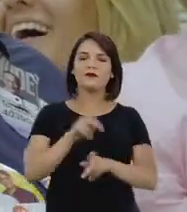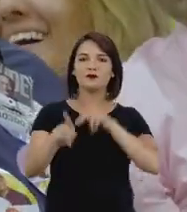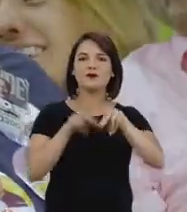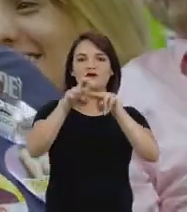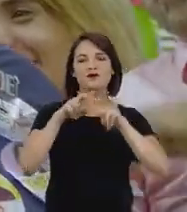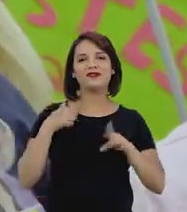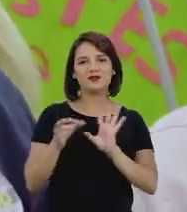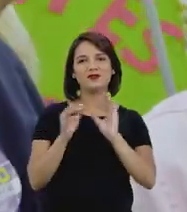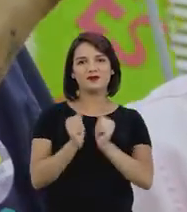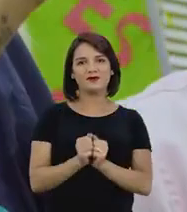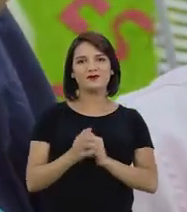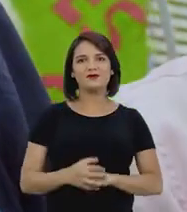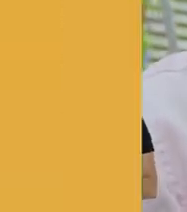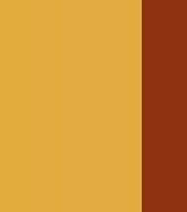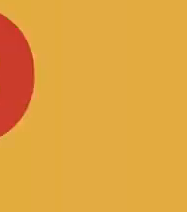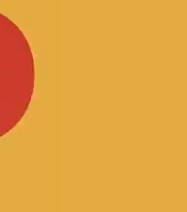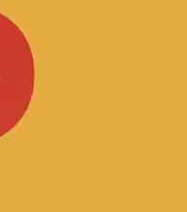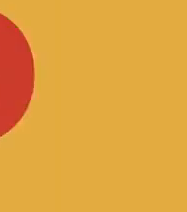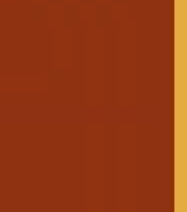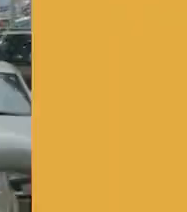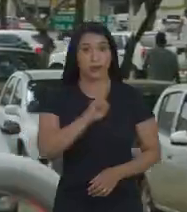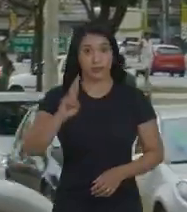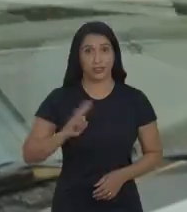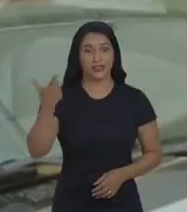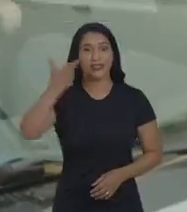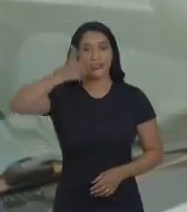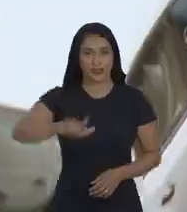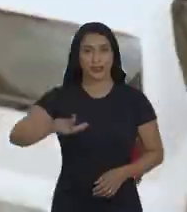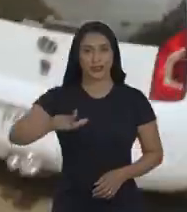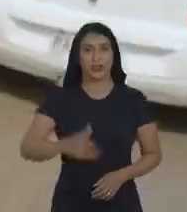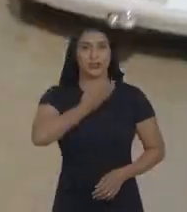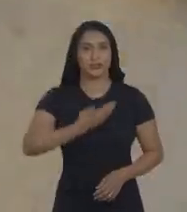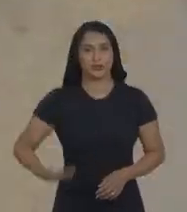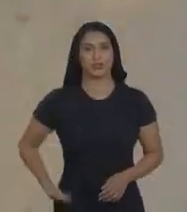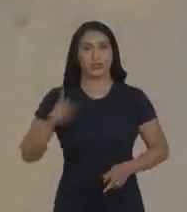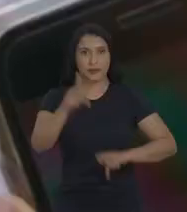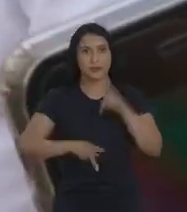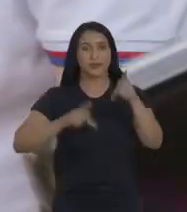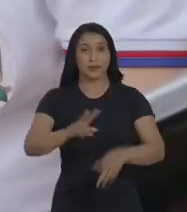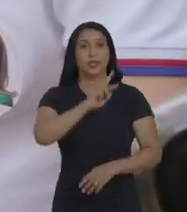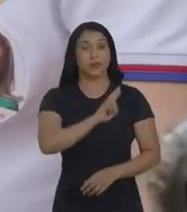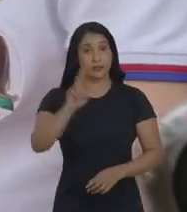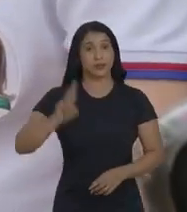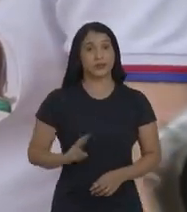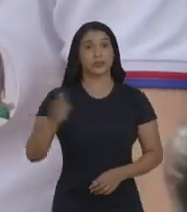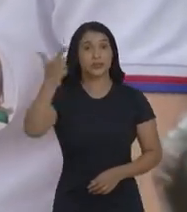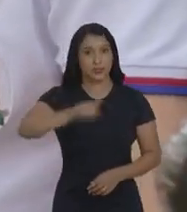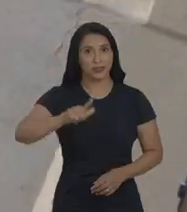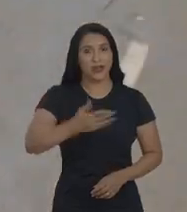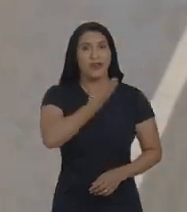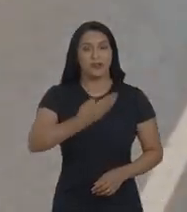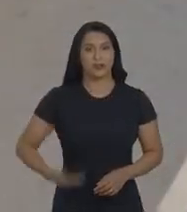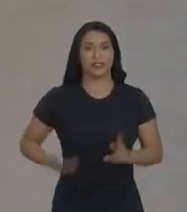esse compromisso com a população. por isso que eu estou com ele. Rodrigo, de novo, o governo é bom do campo! Rodrigo, de